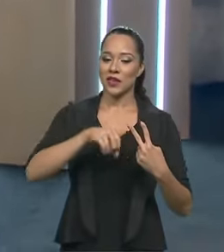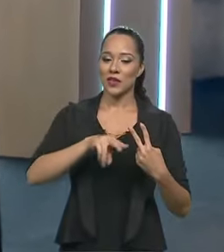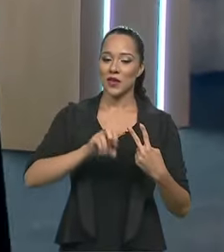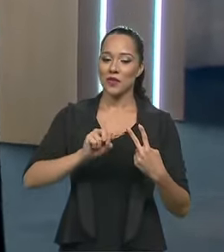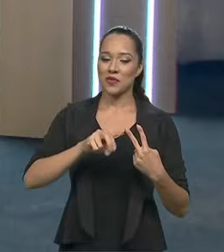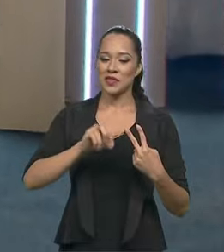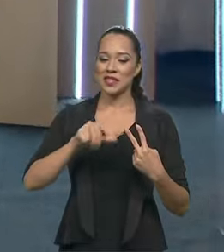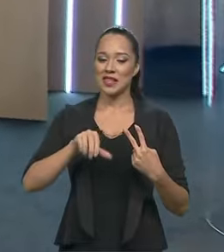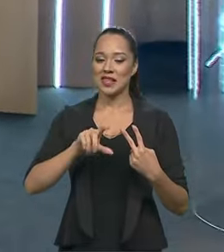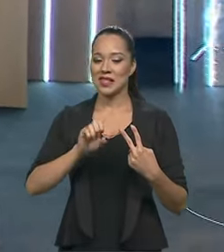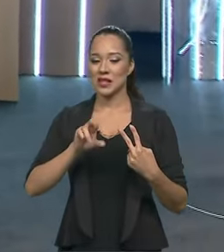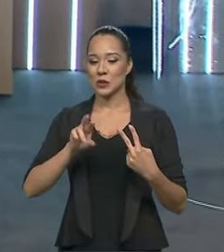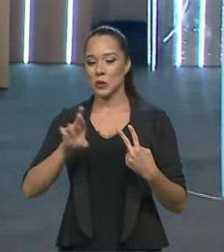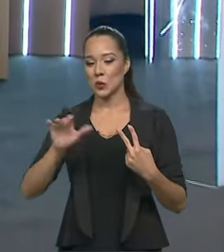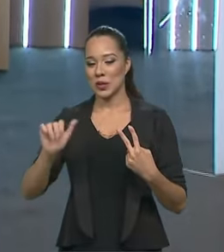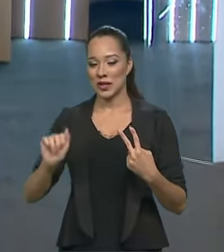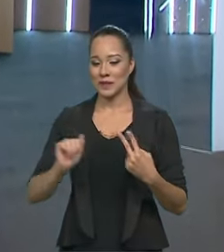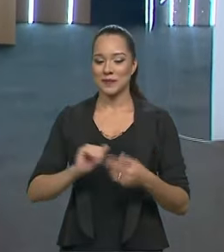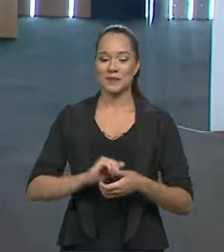ver.